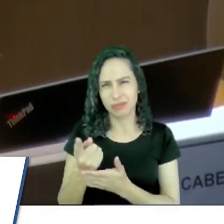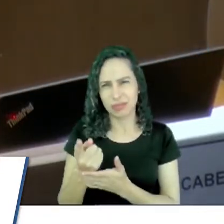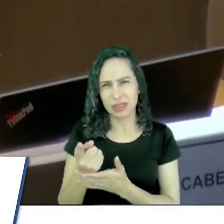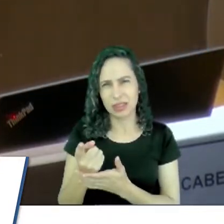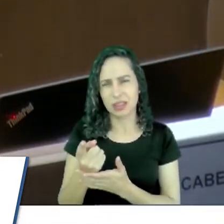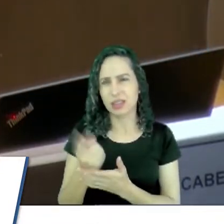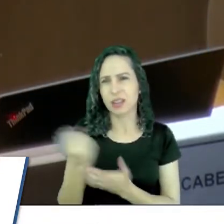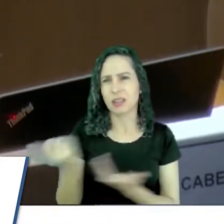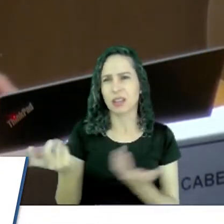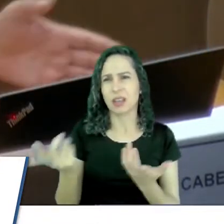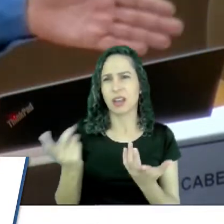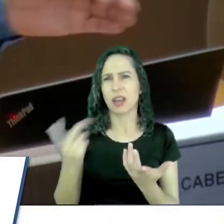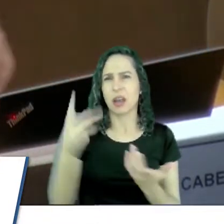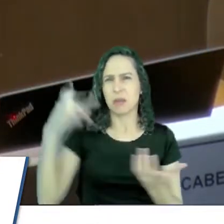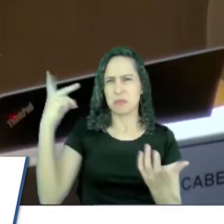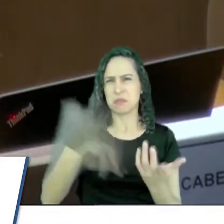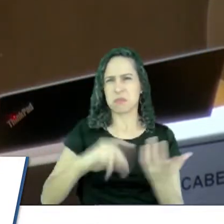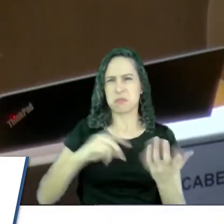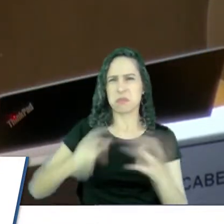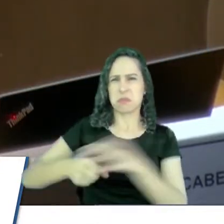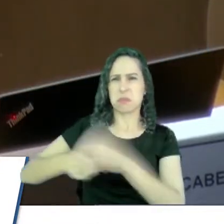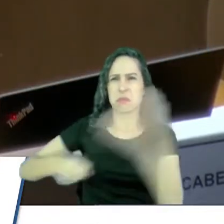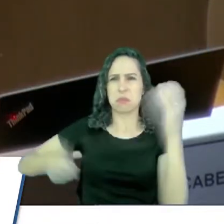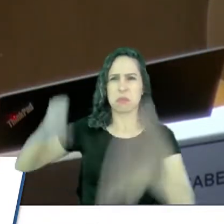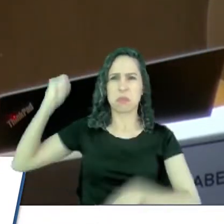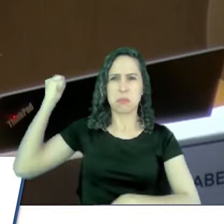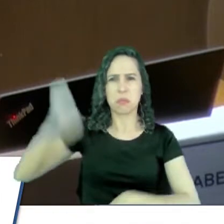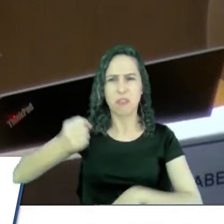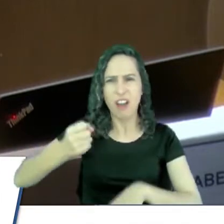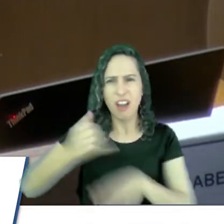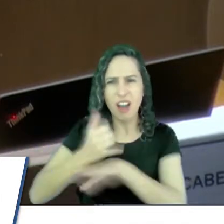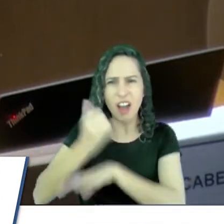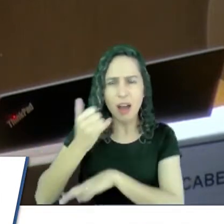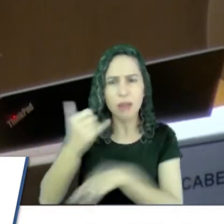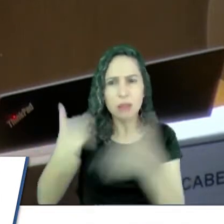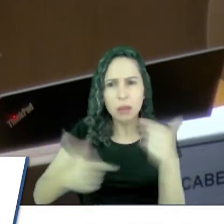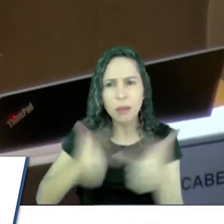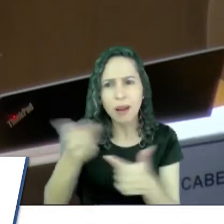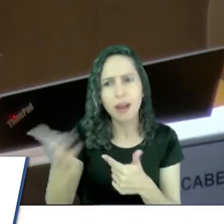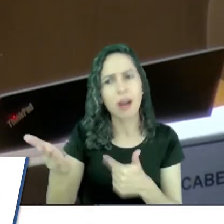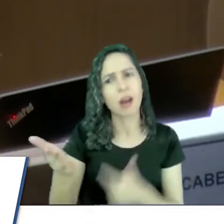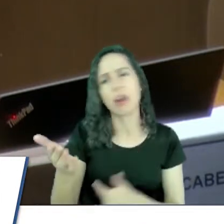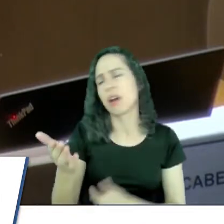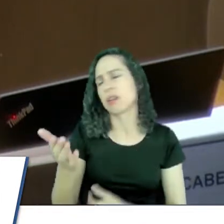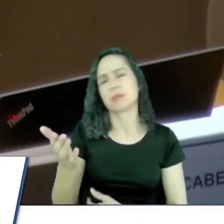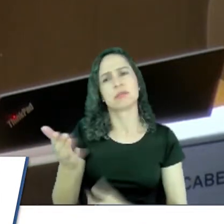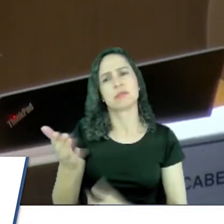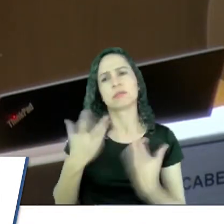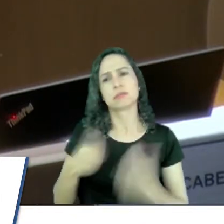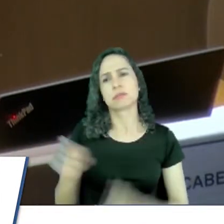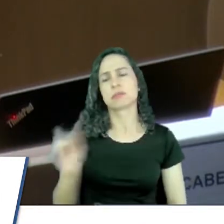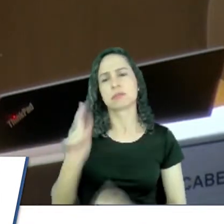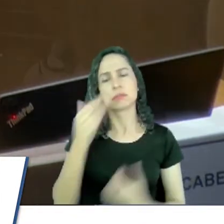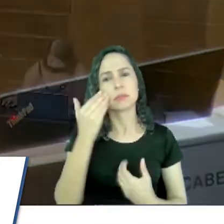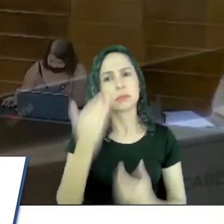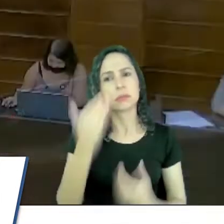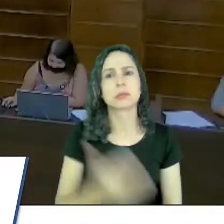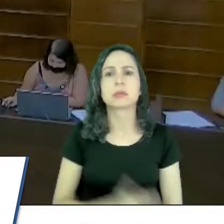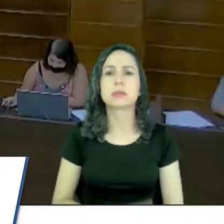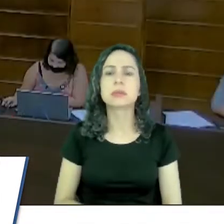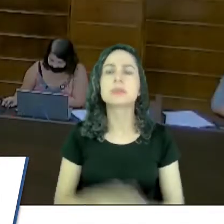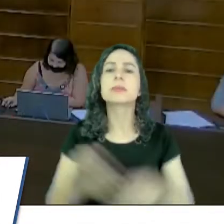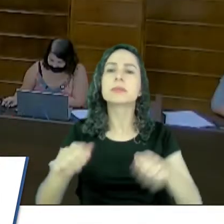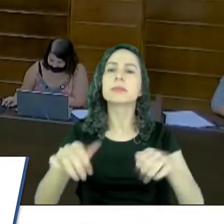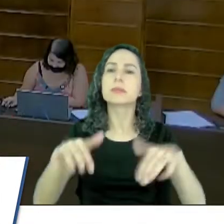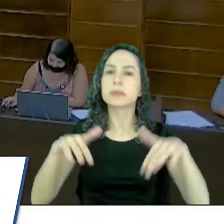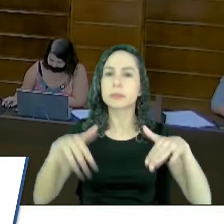porretar na cabeça de um trabalhador, isso aí não podemos aceitar. Muito obrigado. Com a palavra o plenário. Peço